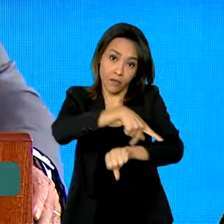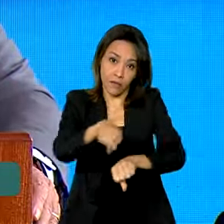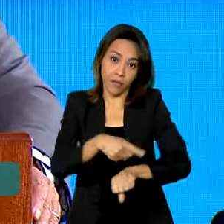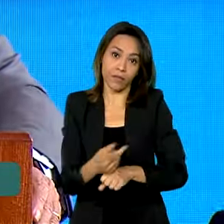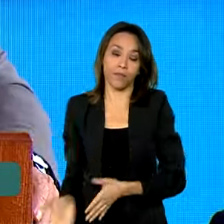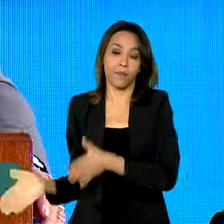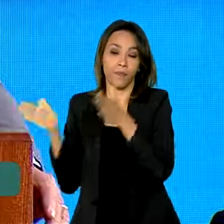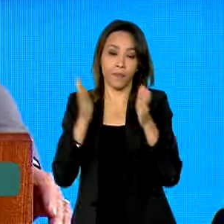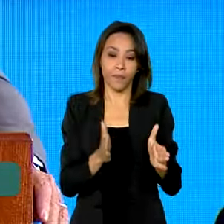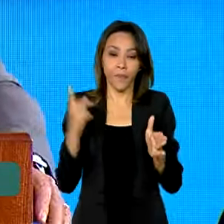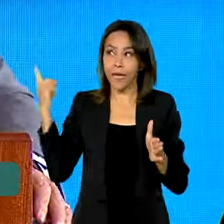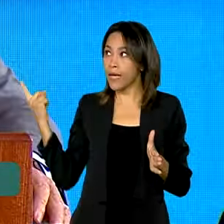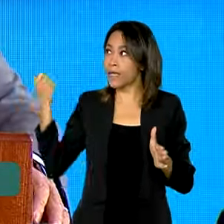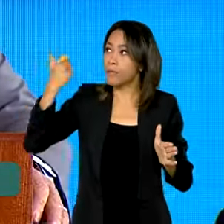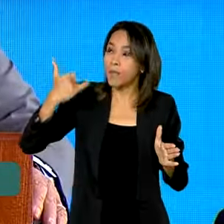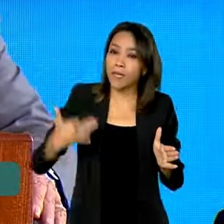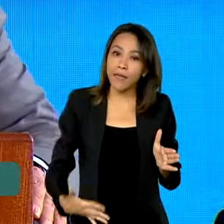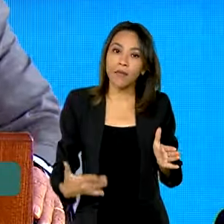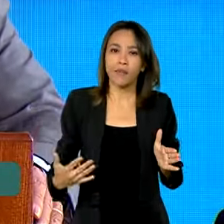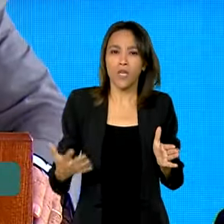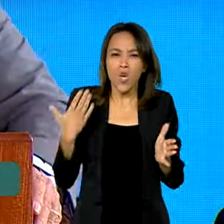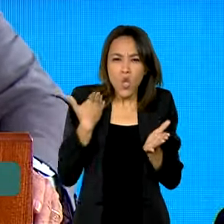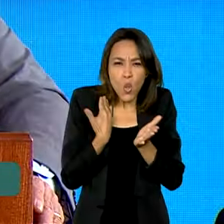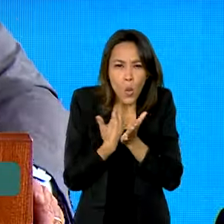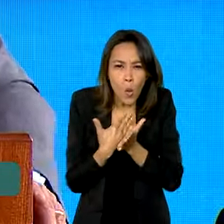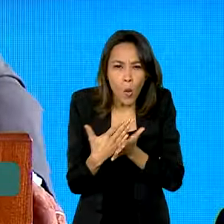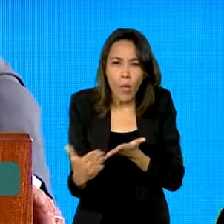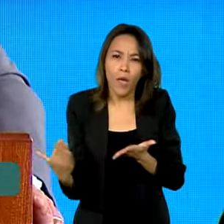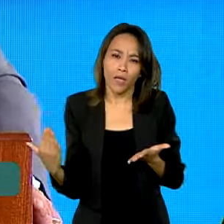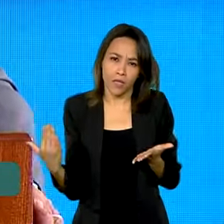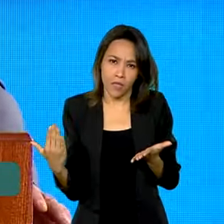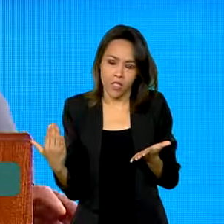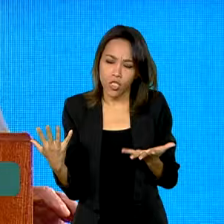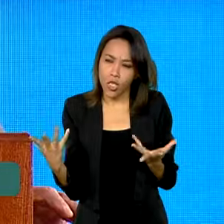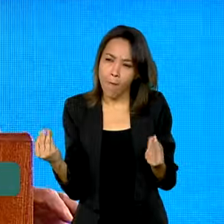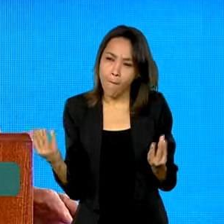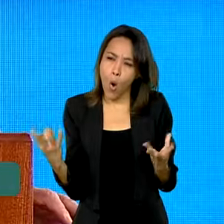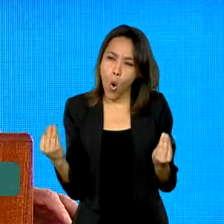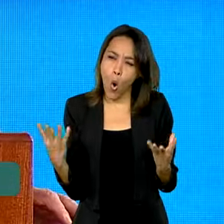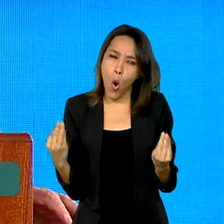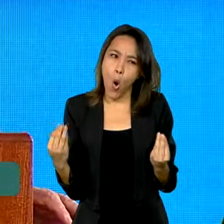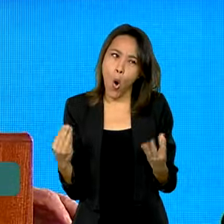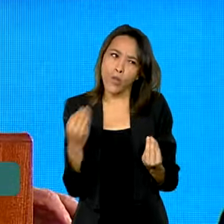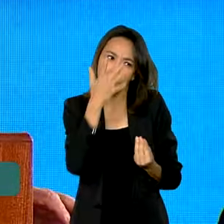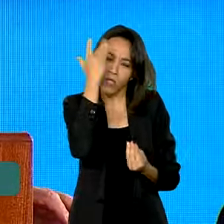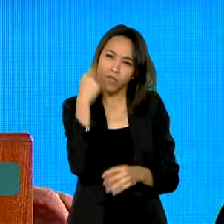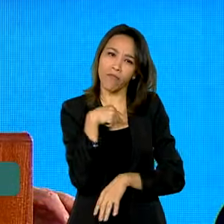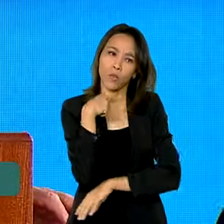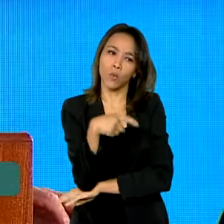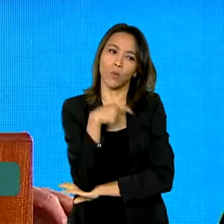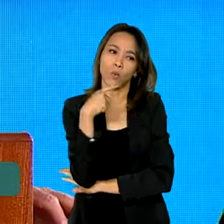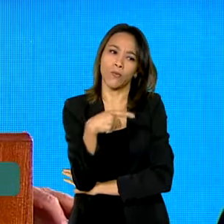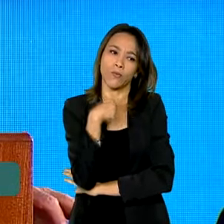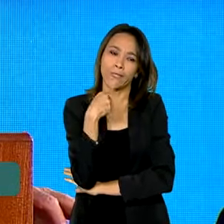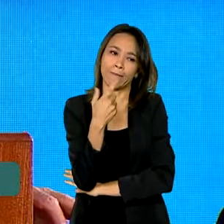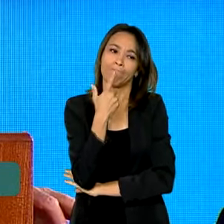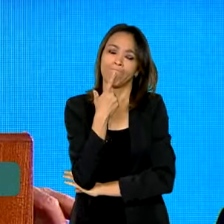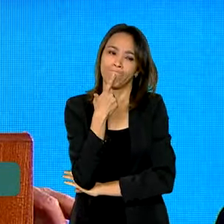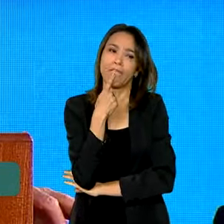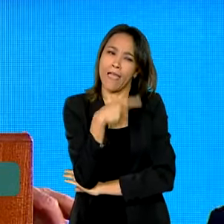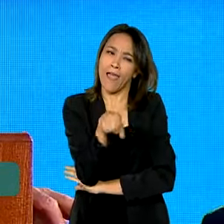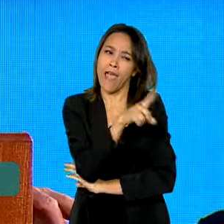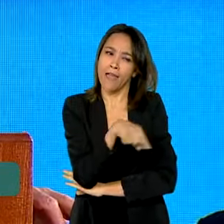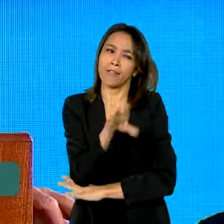começo, havia muita gente que tinha dúvida se as entidades teriam condições